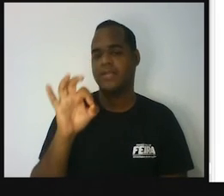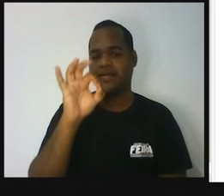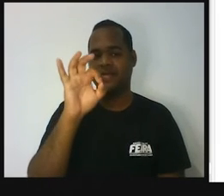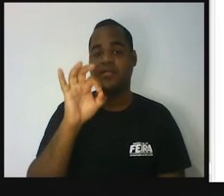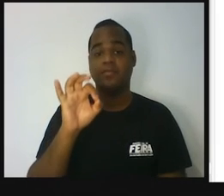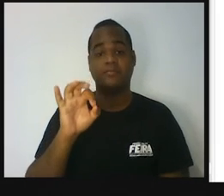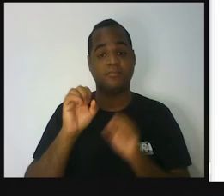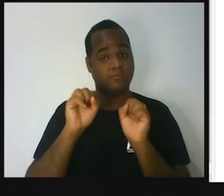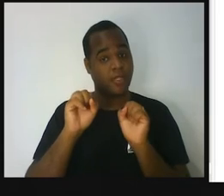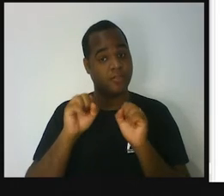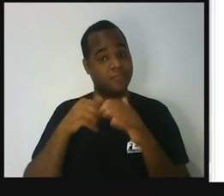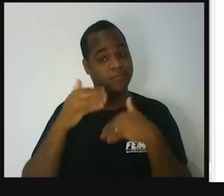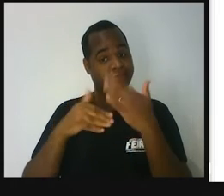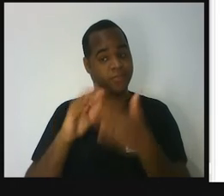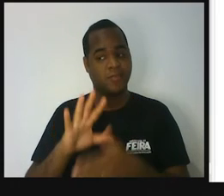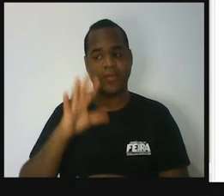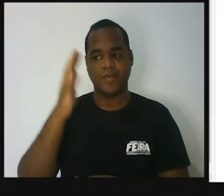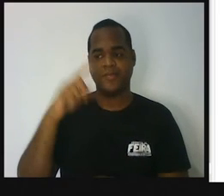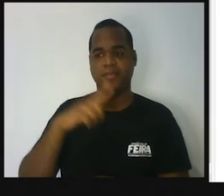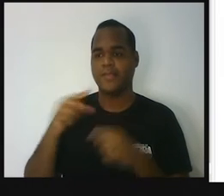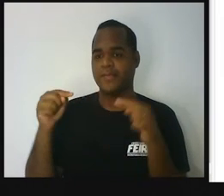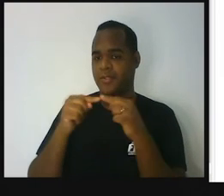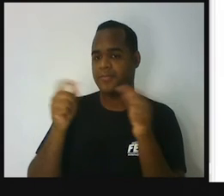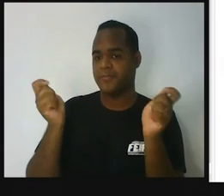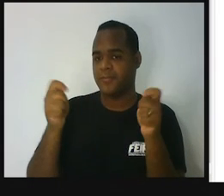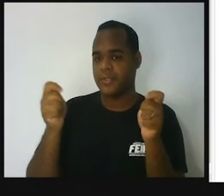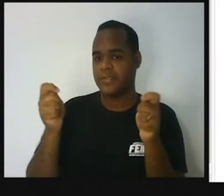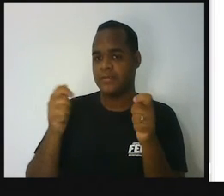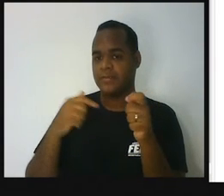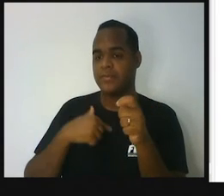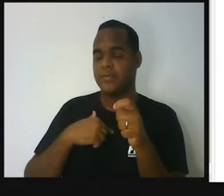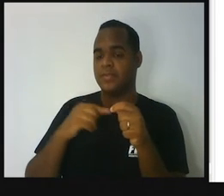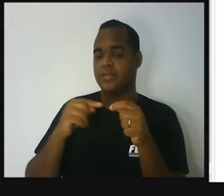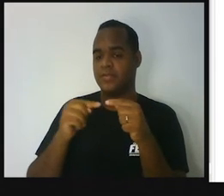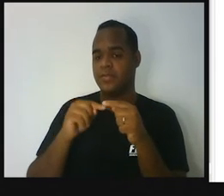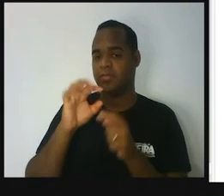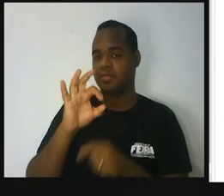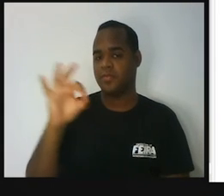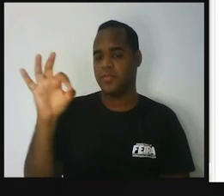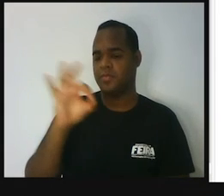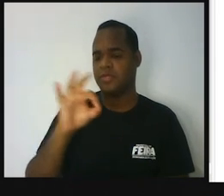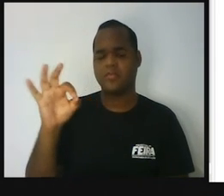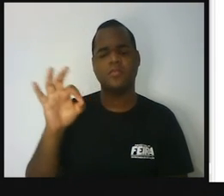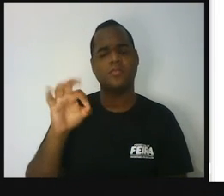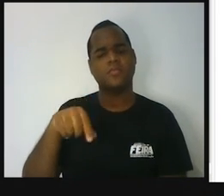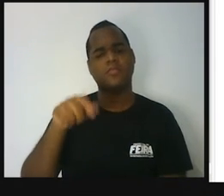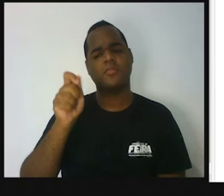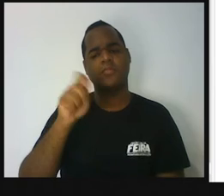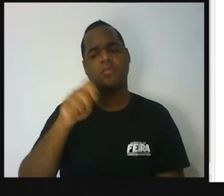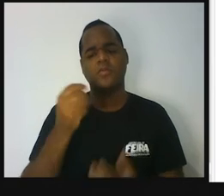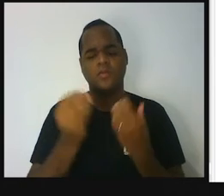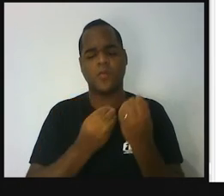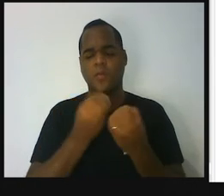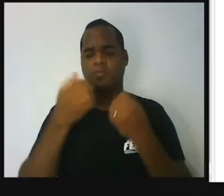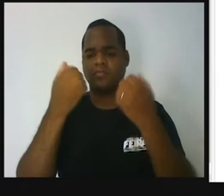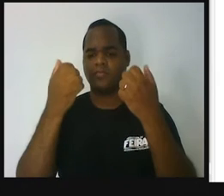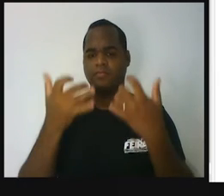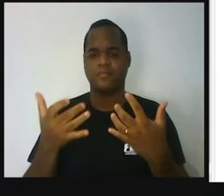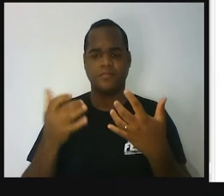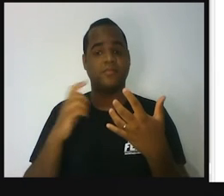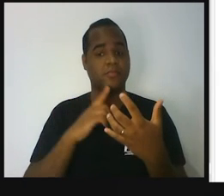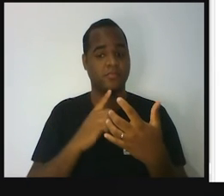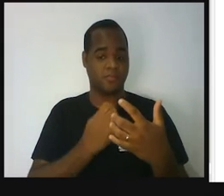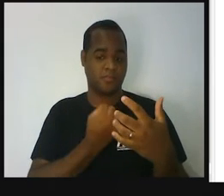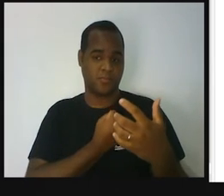acontecer, pode ser representada na forma de porcentagem. E como é que a gente faz isso? É só a gente pegar o